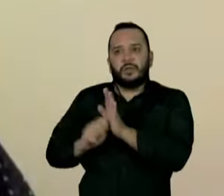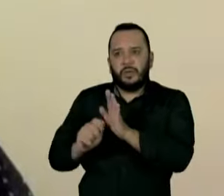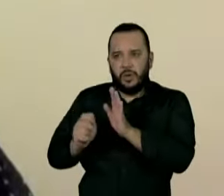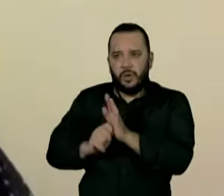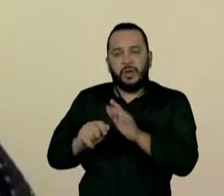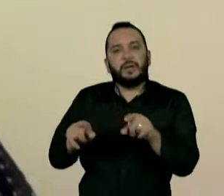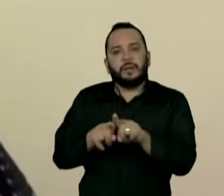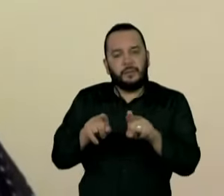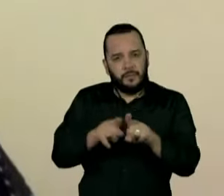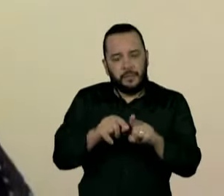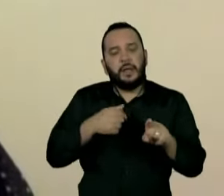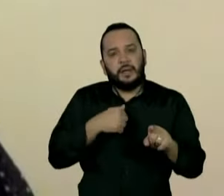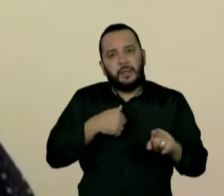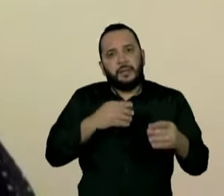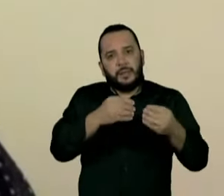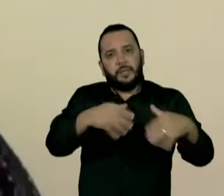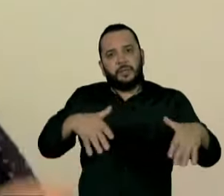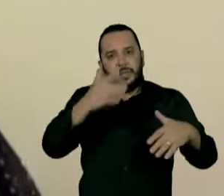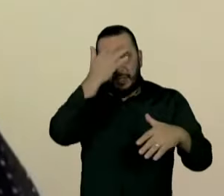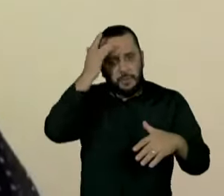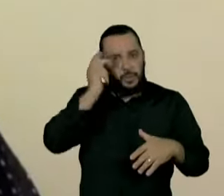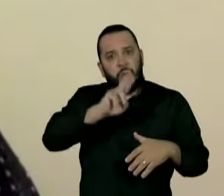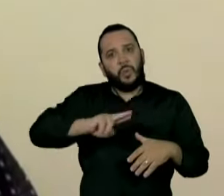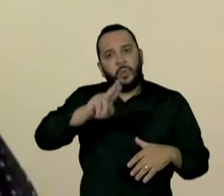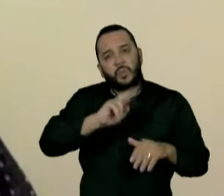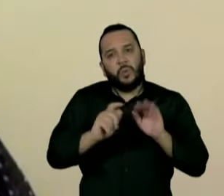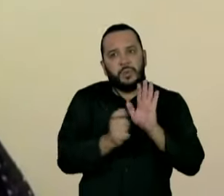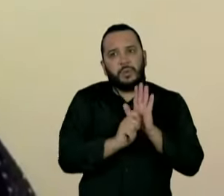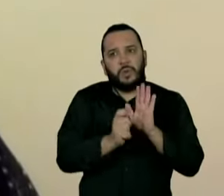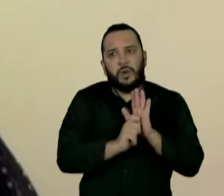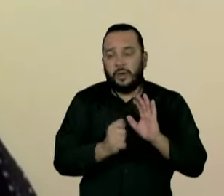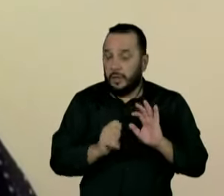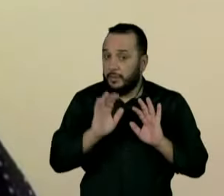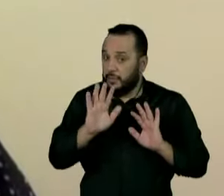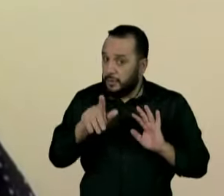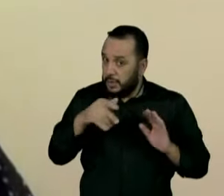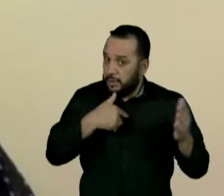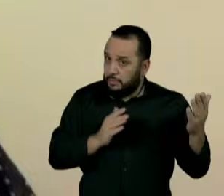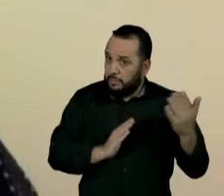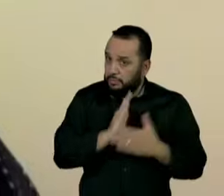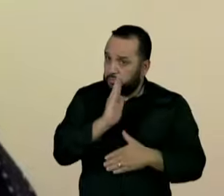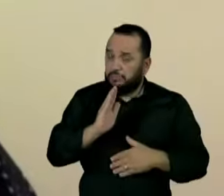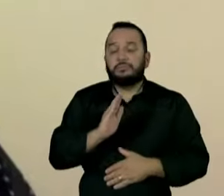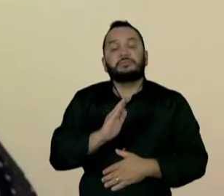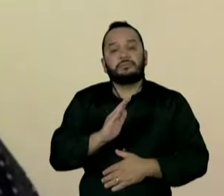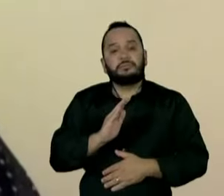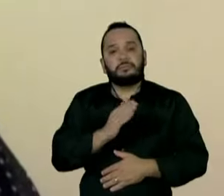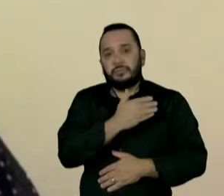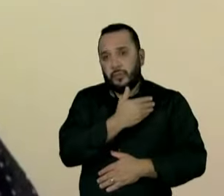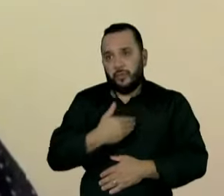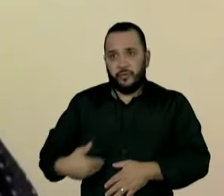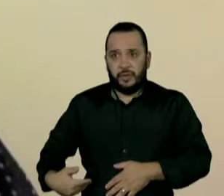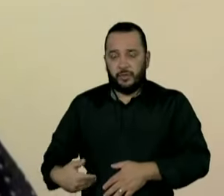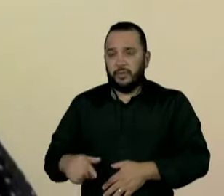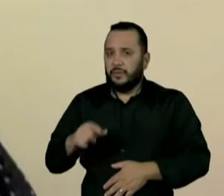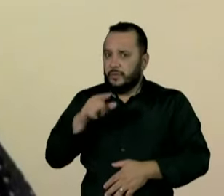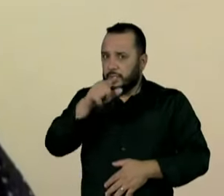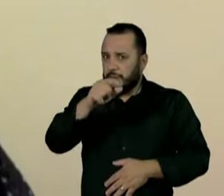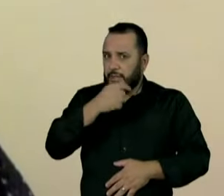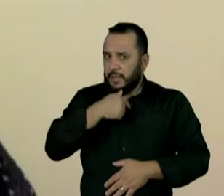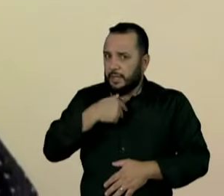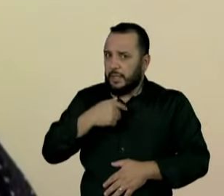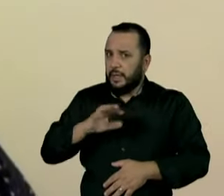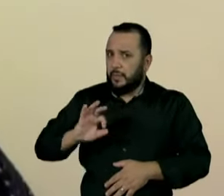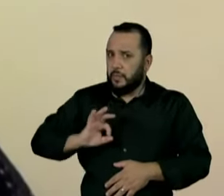como governador, caso seja eleito, caso permaneça também na disputa, vai colocar essas operações